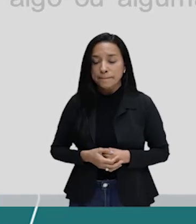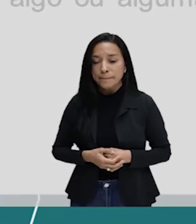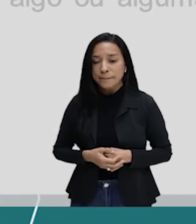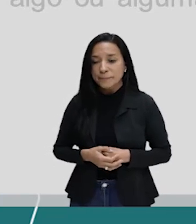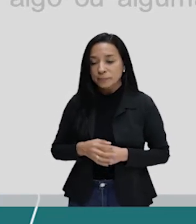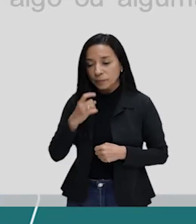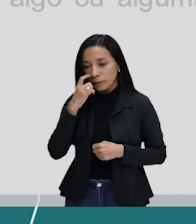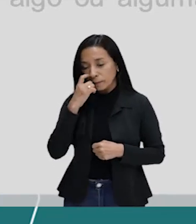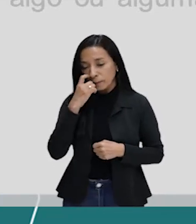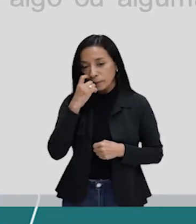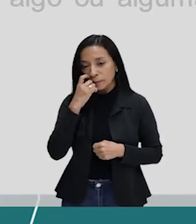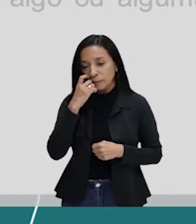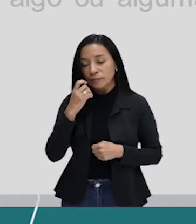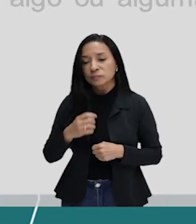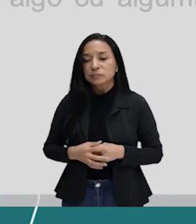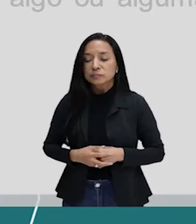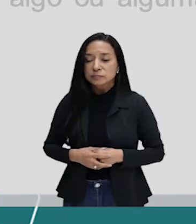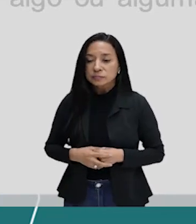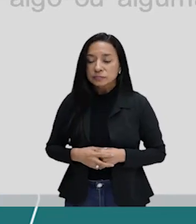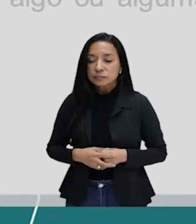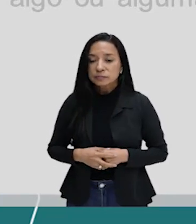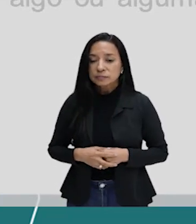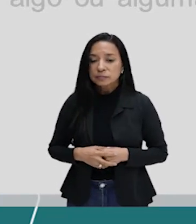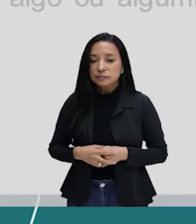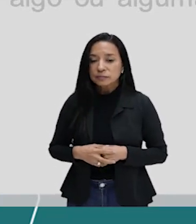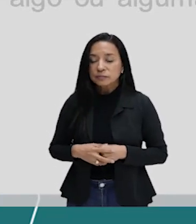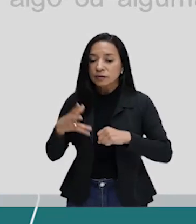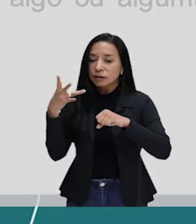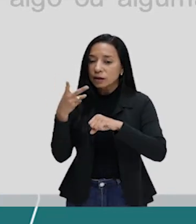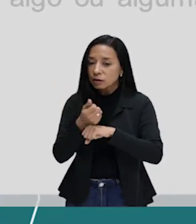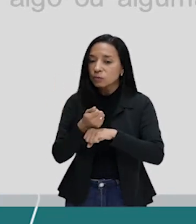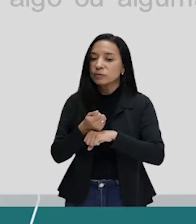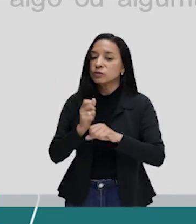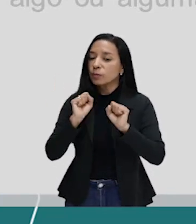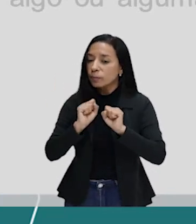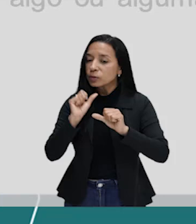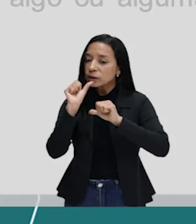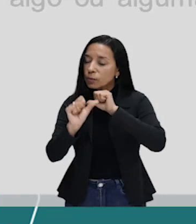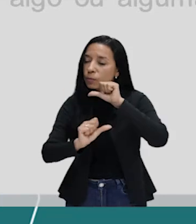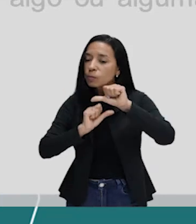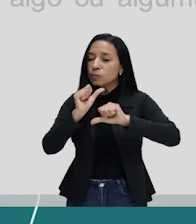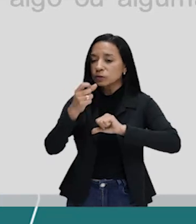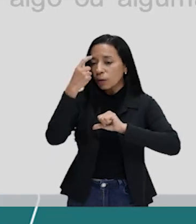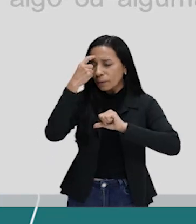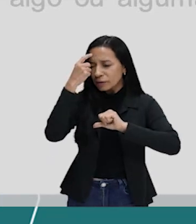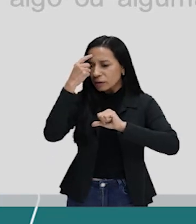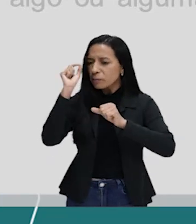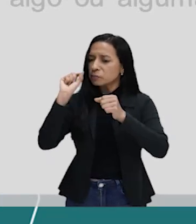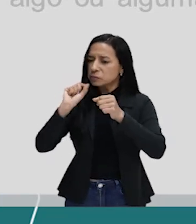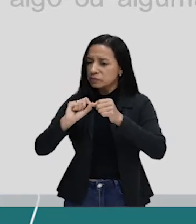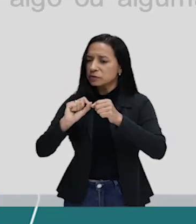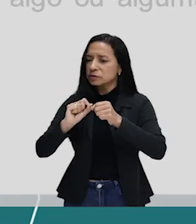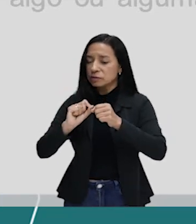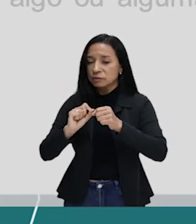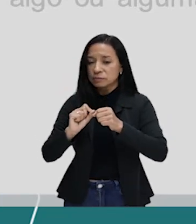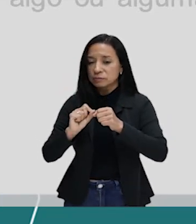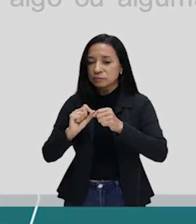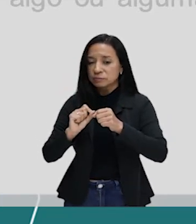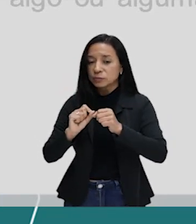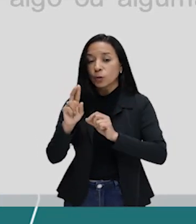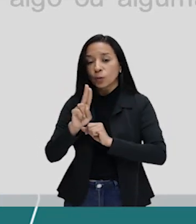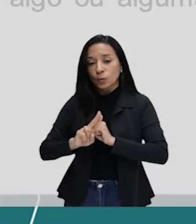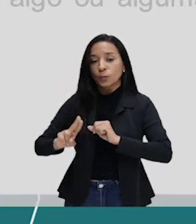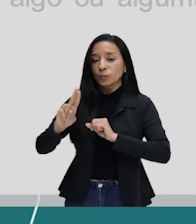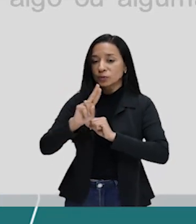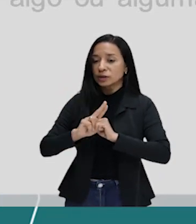modificar os nossos pensamentos e ações e não apenas um artifício criado para fazer, comprar algo ou